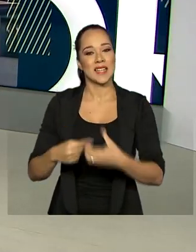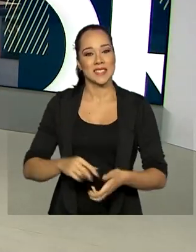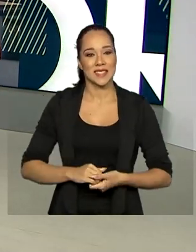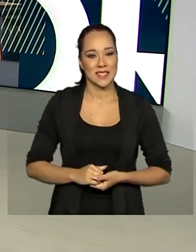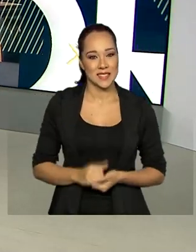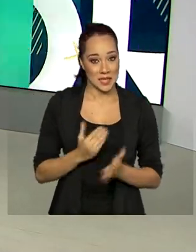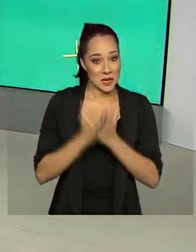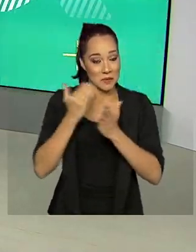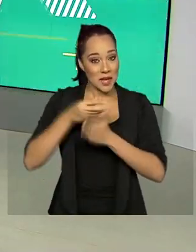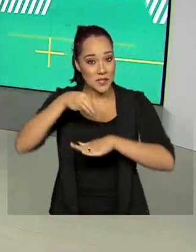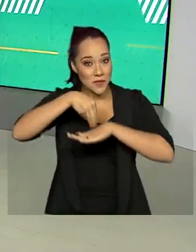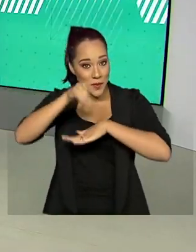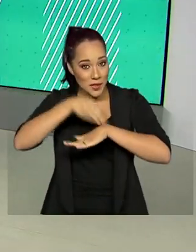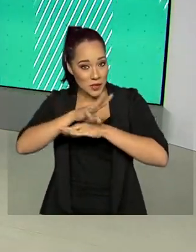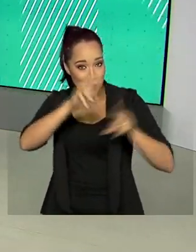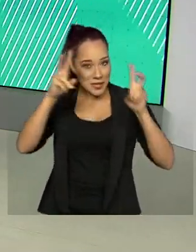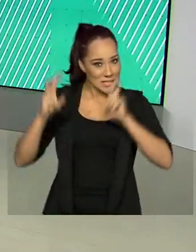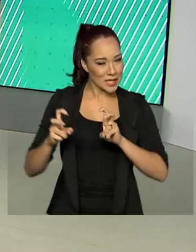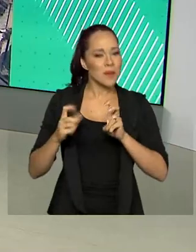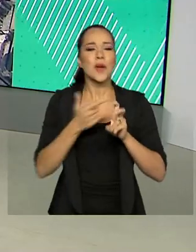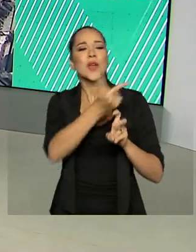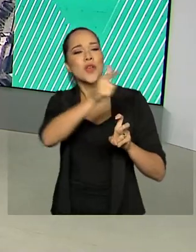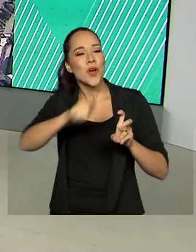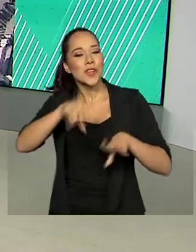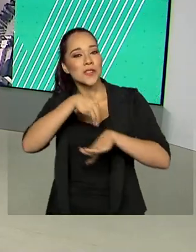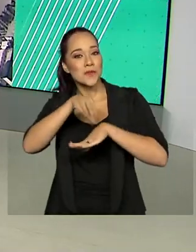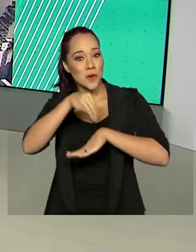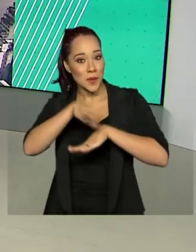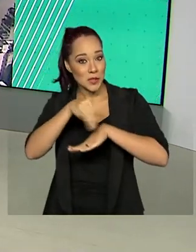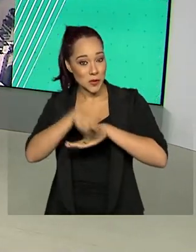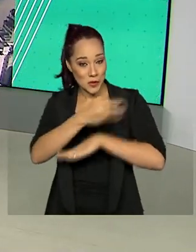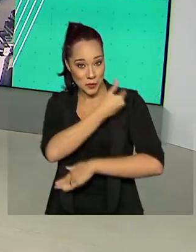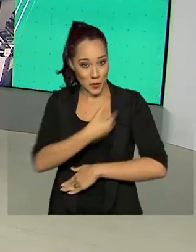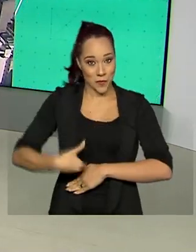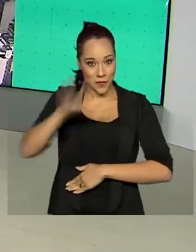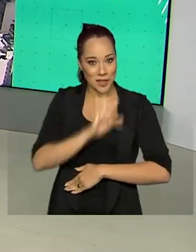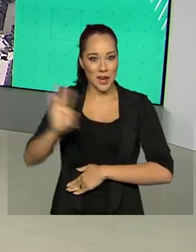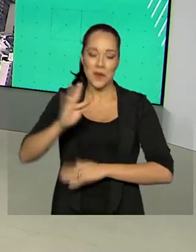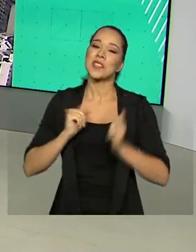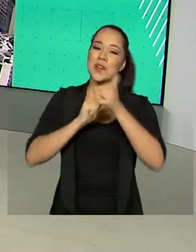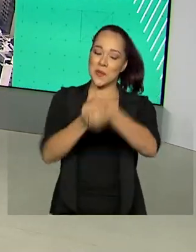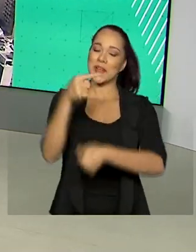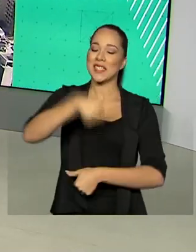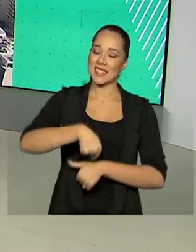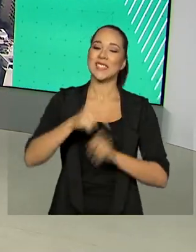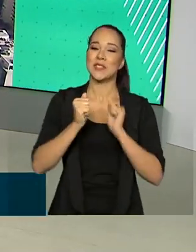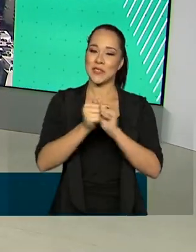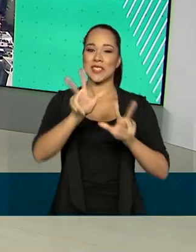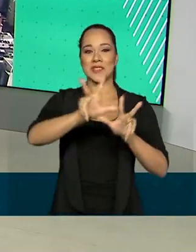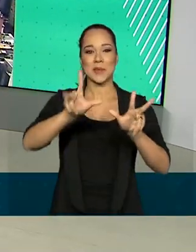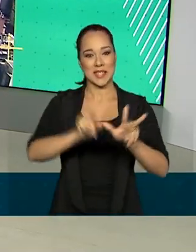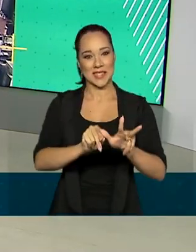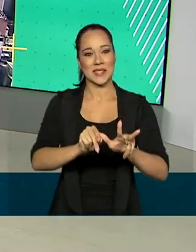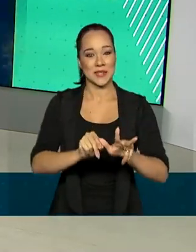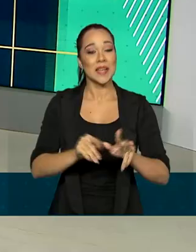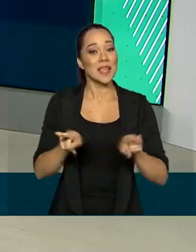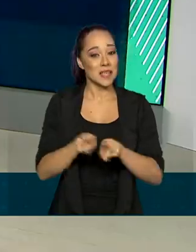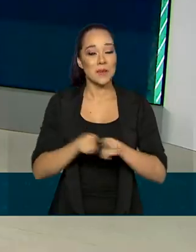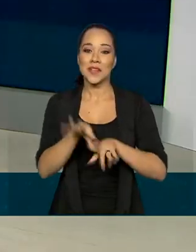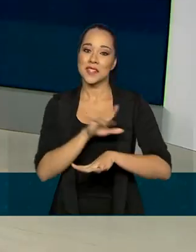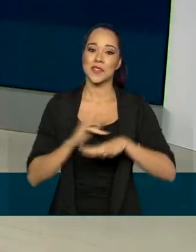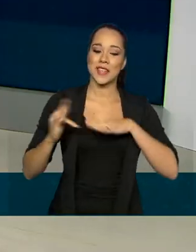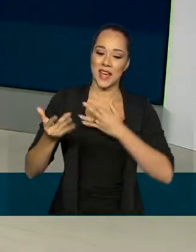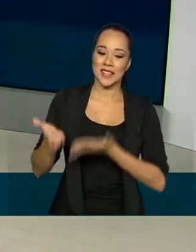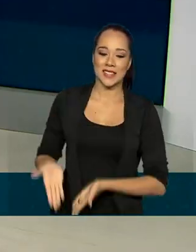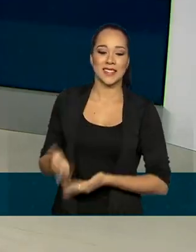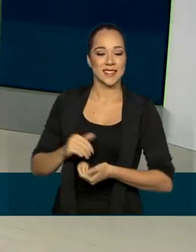Mais informações sobre este assunto e outras informações sobre o governo federal, você acompanha aqui com a gente na TV Brasil e também pelas